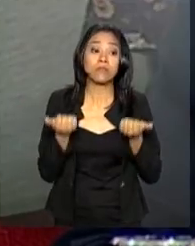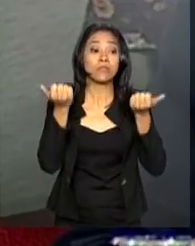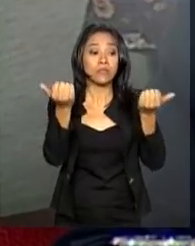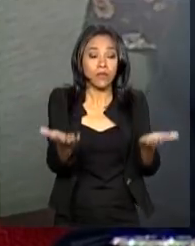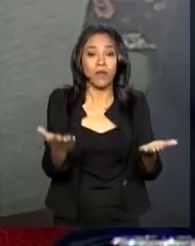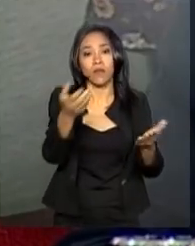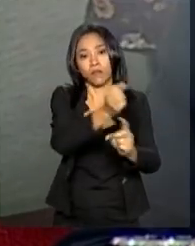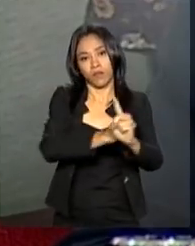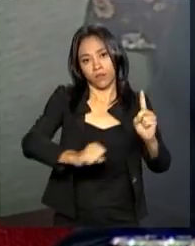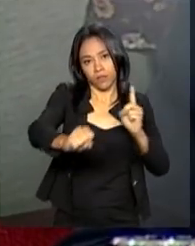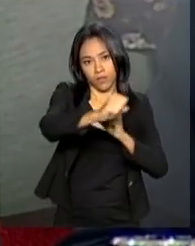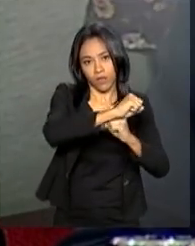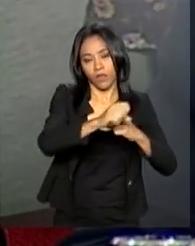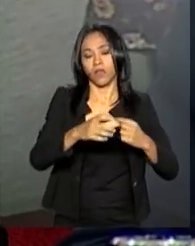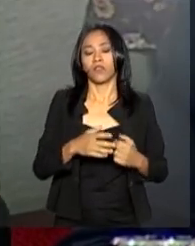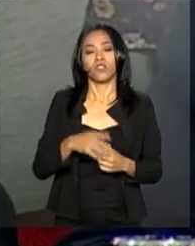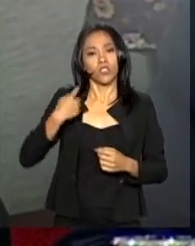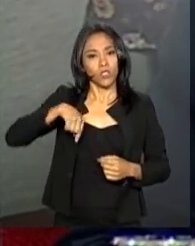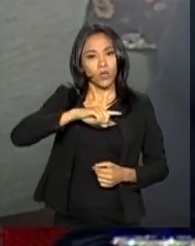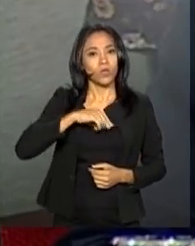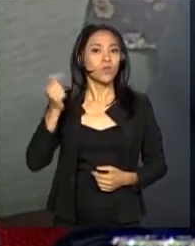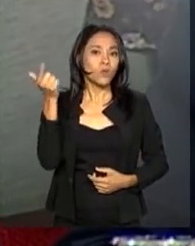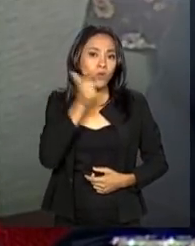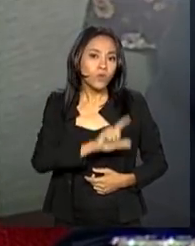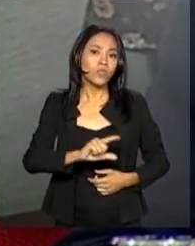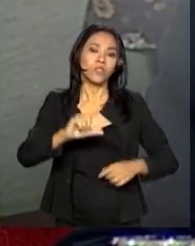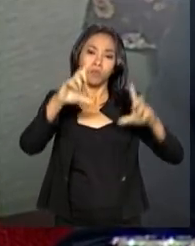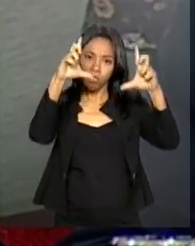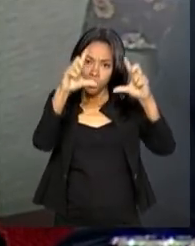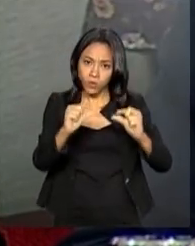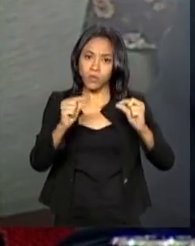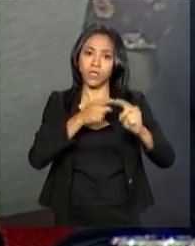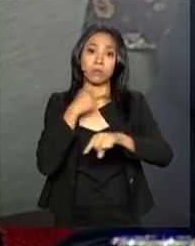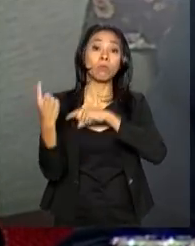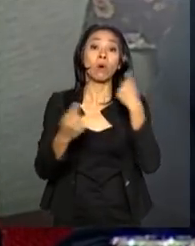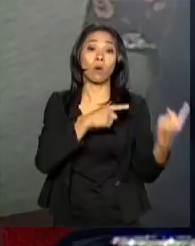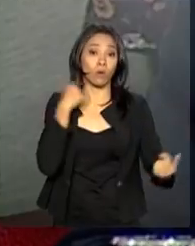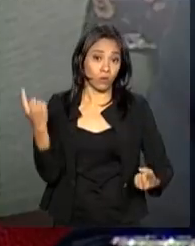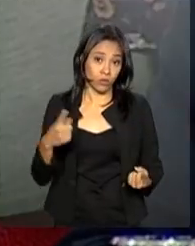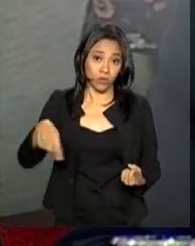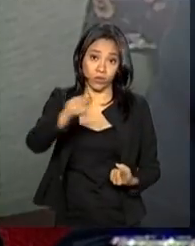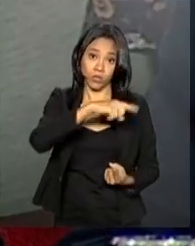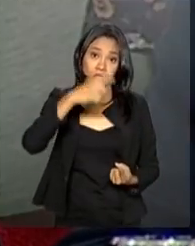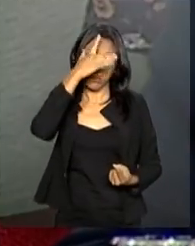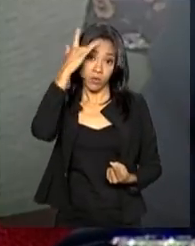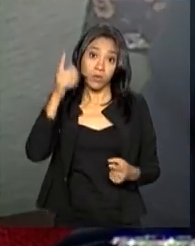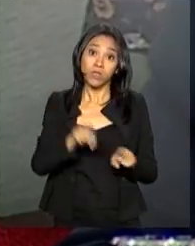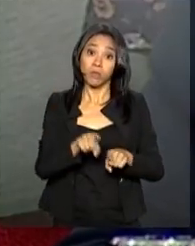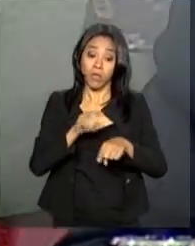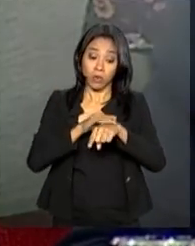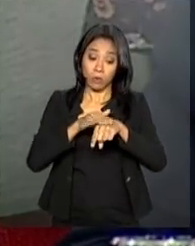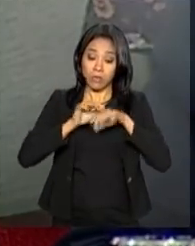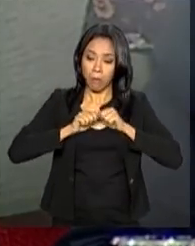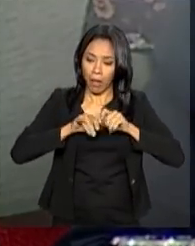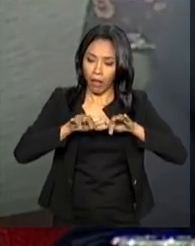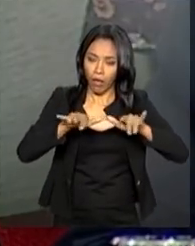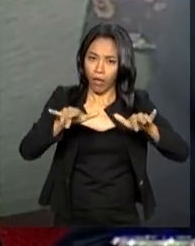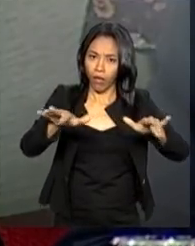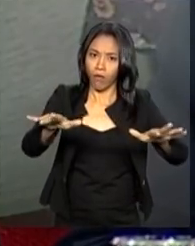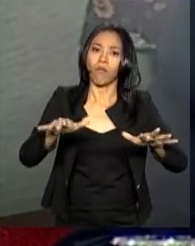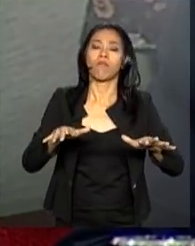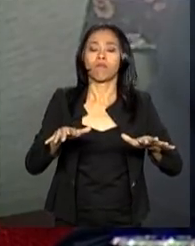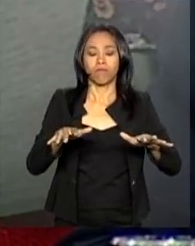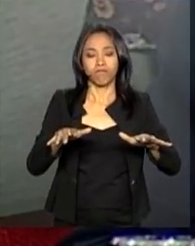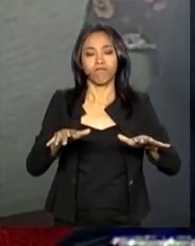naquilo que nós conseguimos reduzir da questão da mortalidade e do avanço da doença, ou até